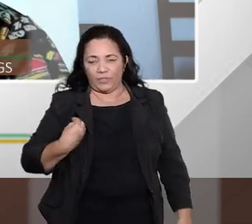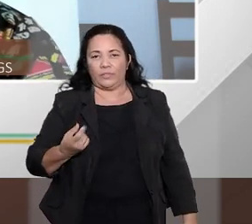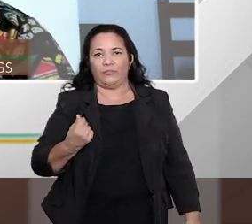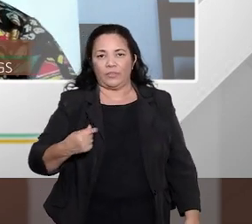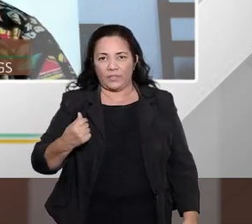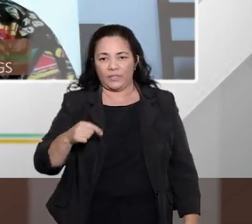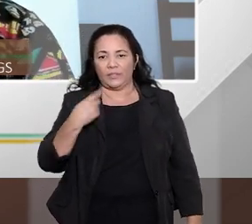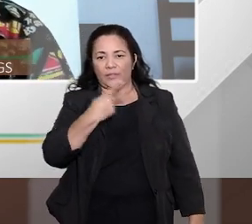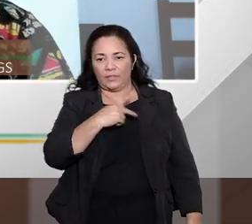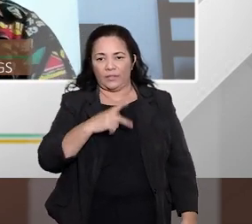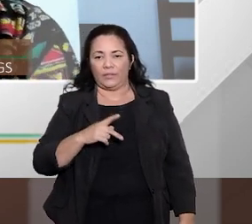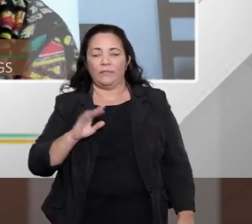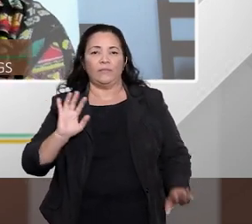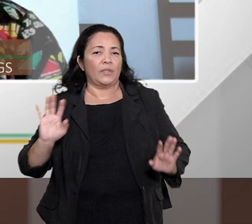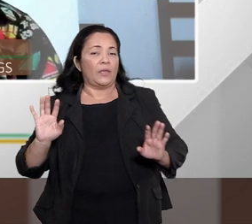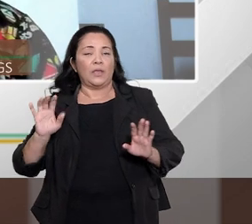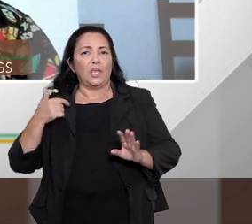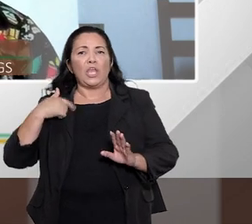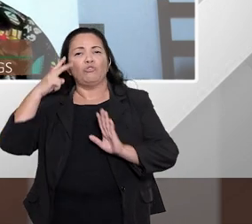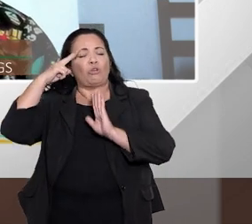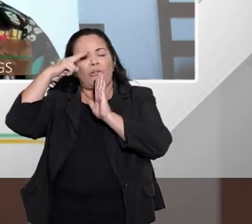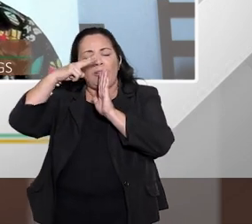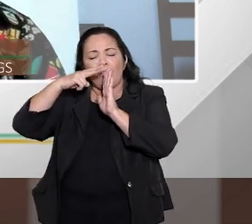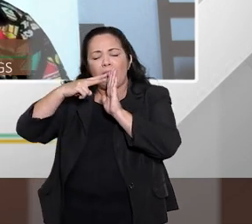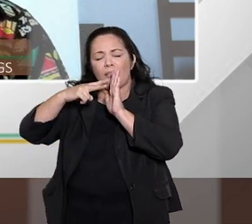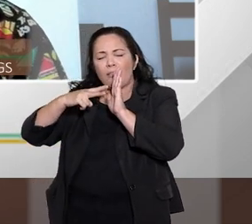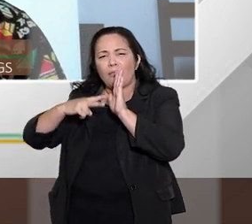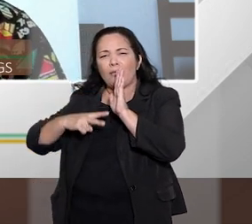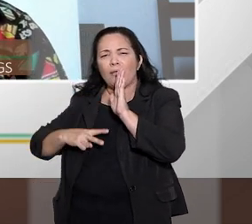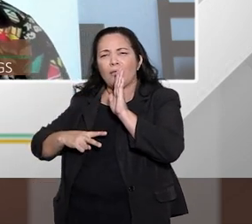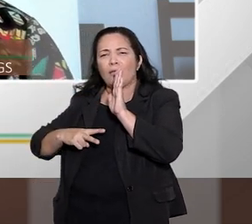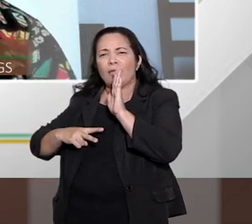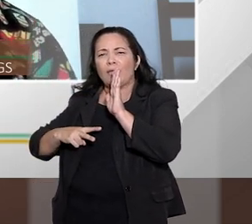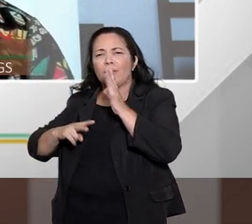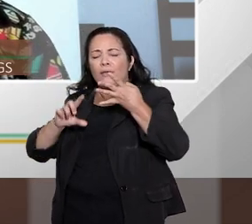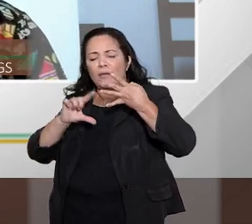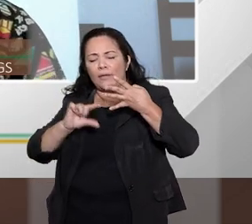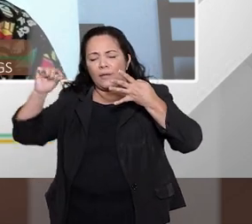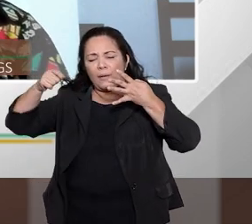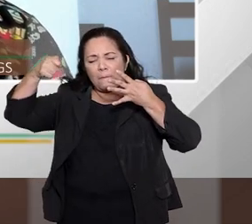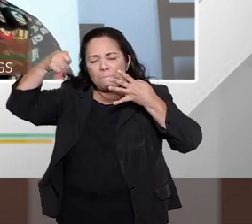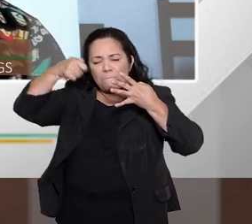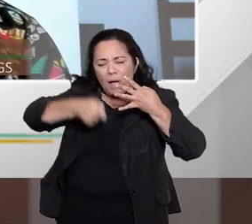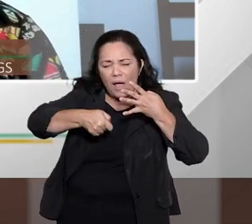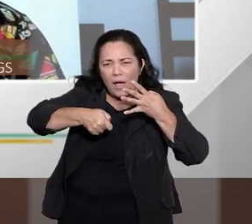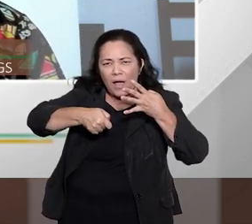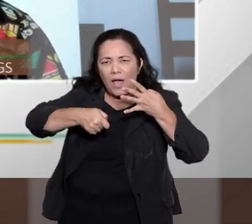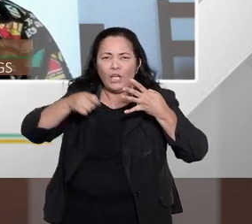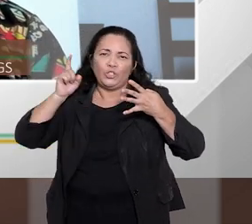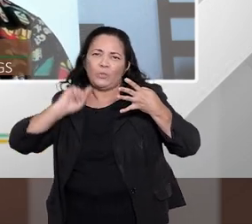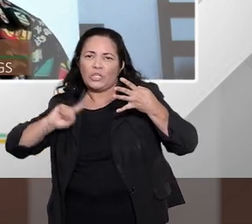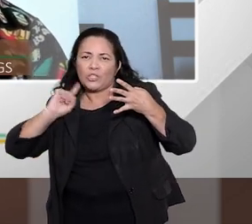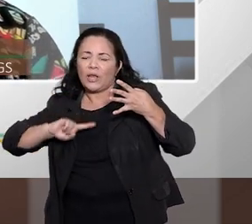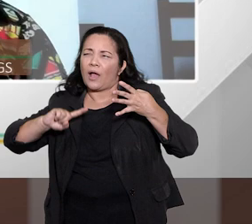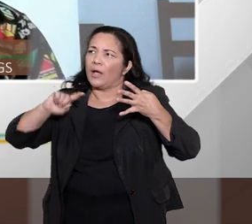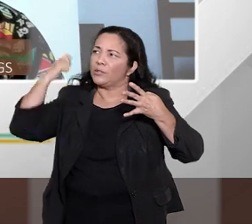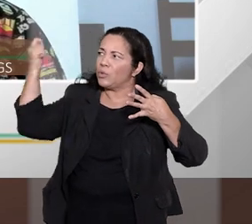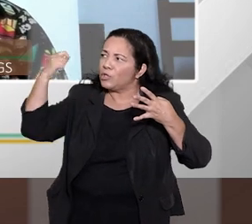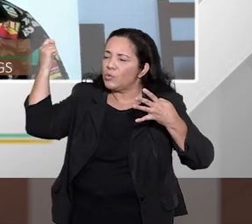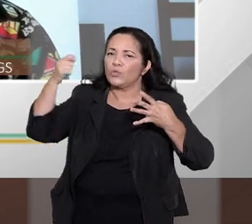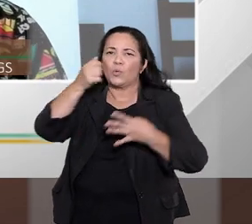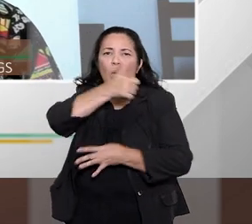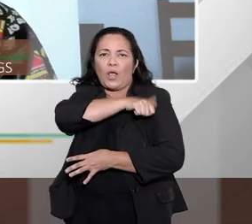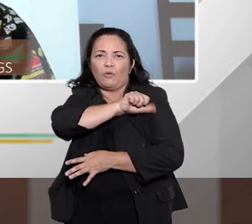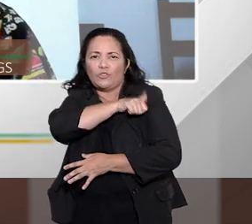só analisei excelentes decisões dos tribunais de Minas Gerais do Rio Grande do Sul do Rio de Janeiro